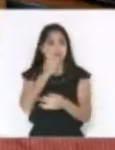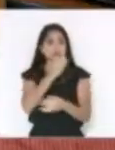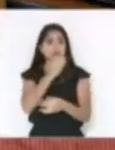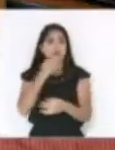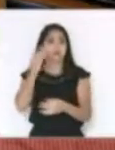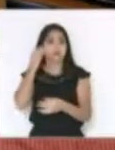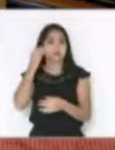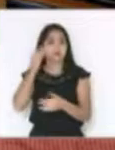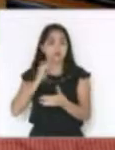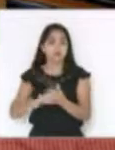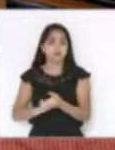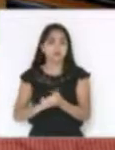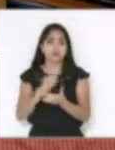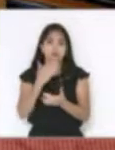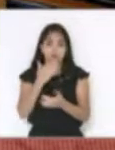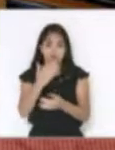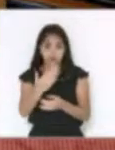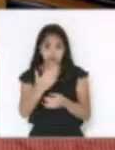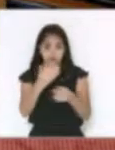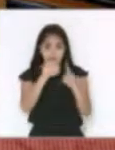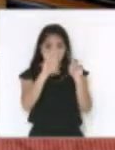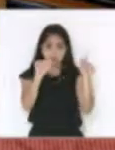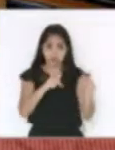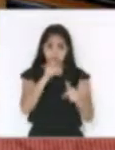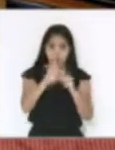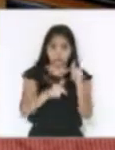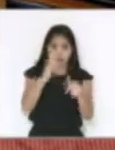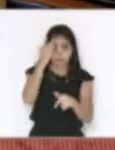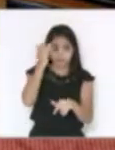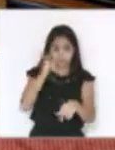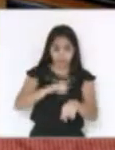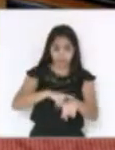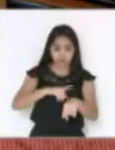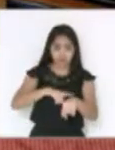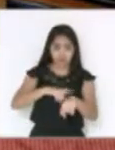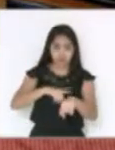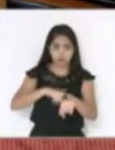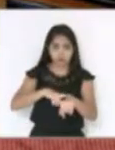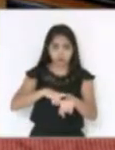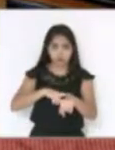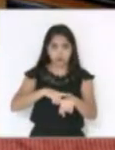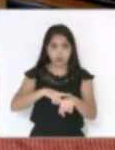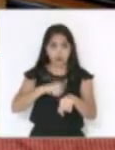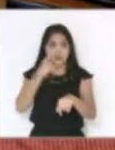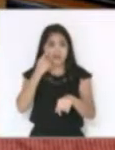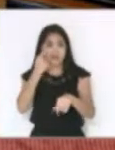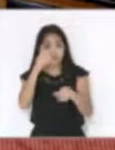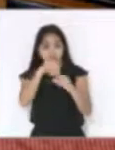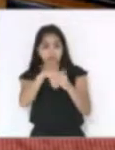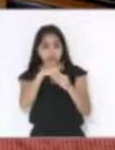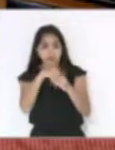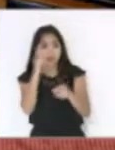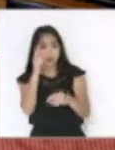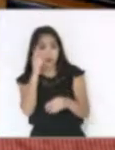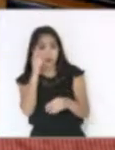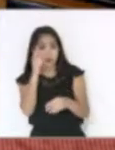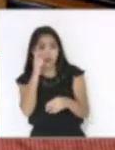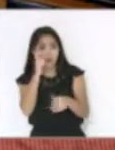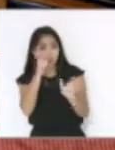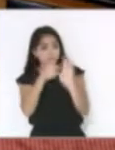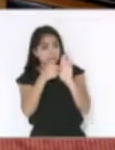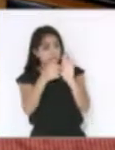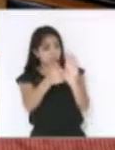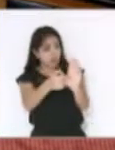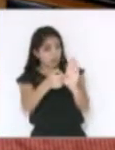rápido. É só pedir para o funcionário público amanhã, nesse horário, olhar esta votação. E vou mostrar